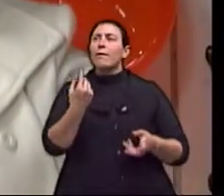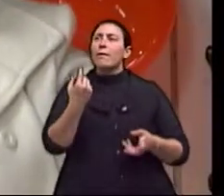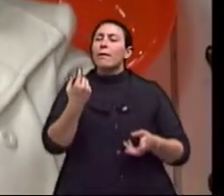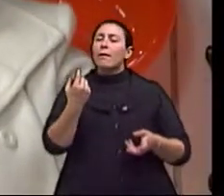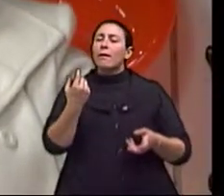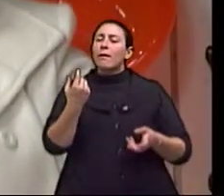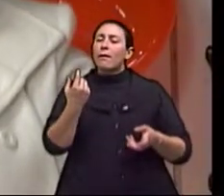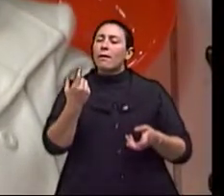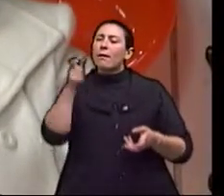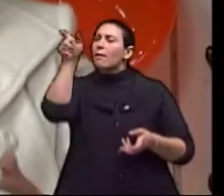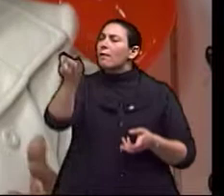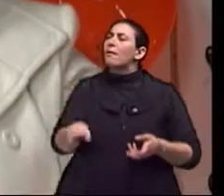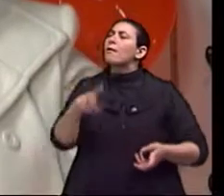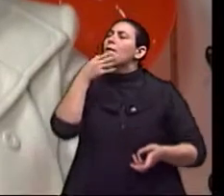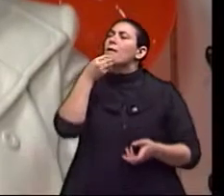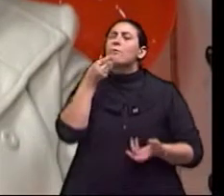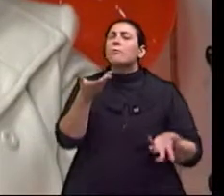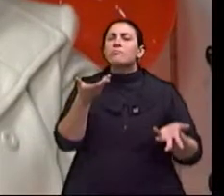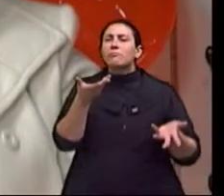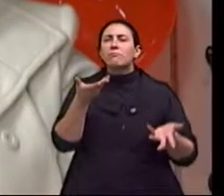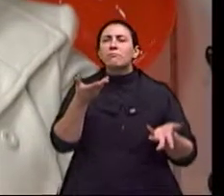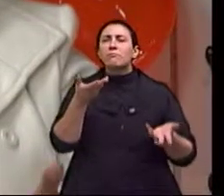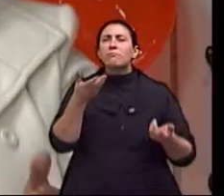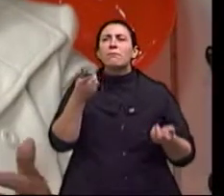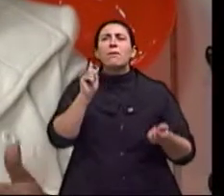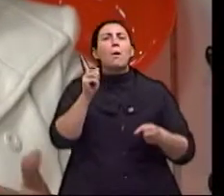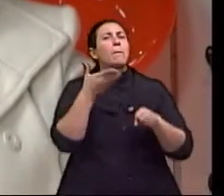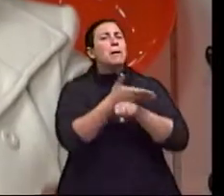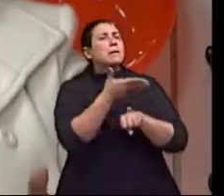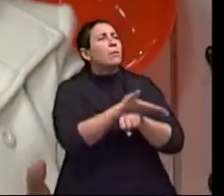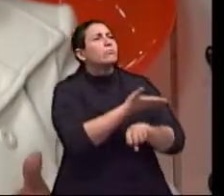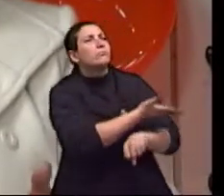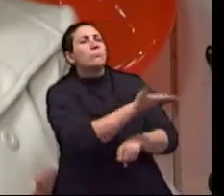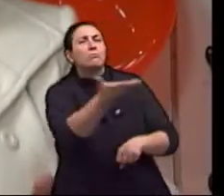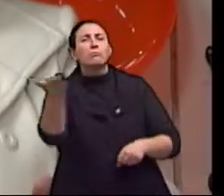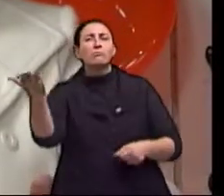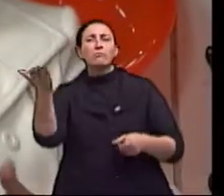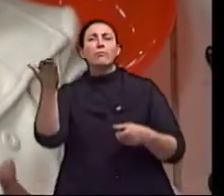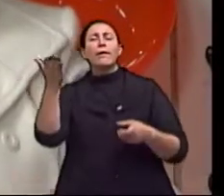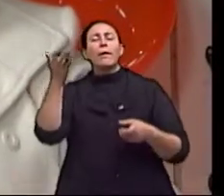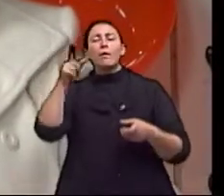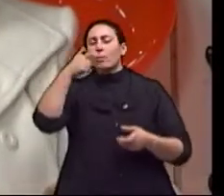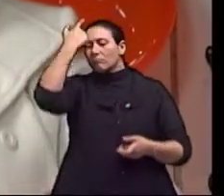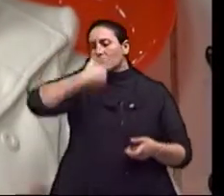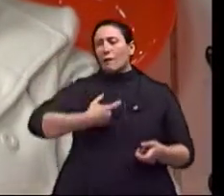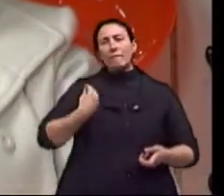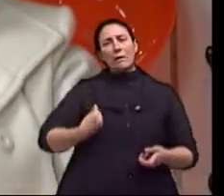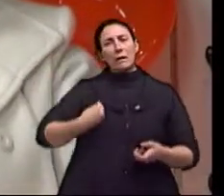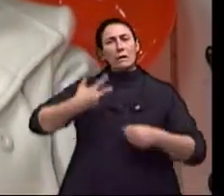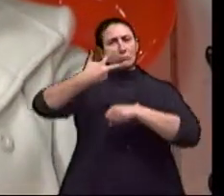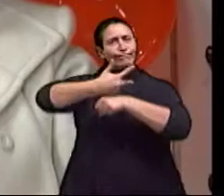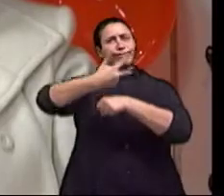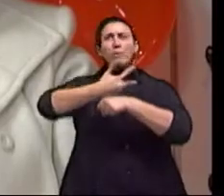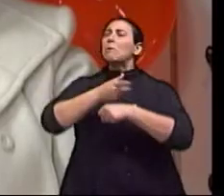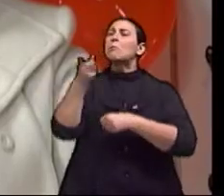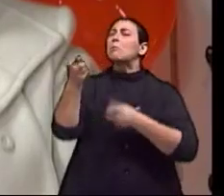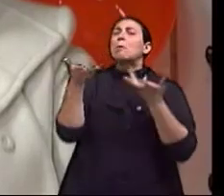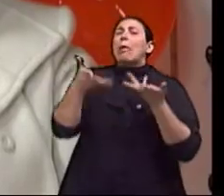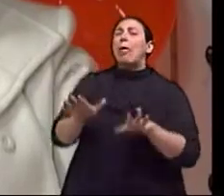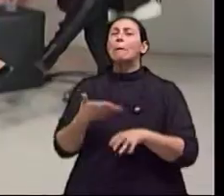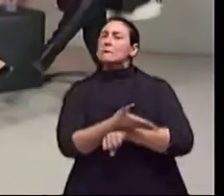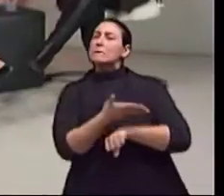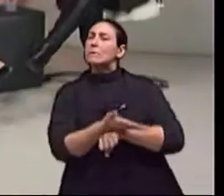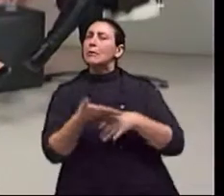do que existe por aí sobre ofertas para essa fase da vida que é o adulto maduro. Claro.